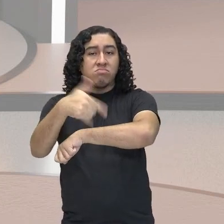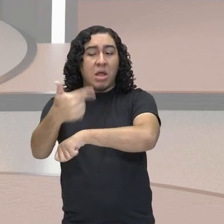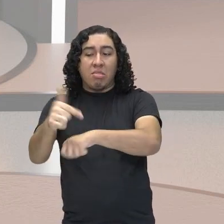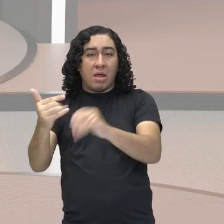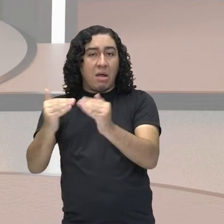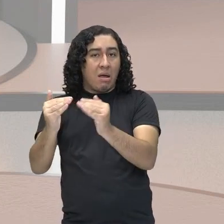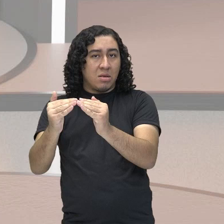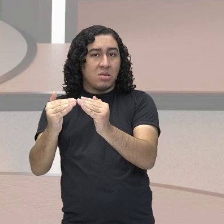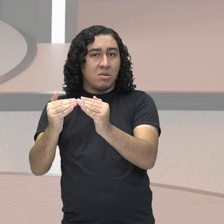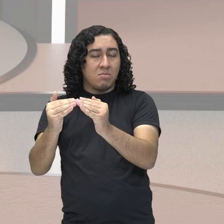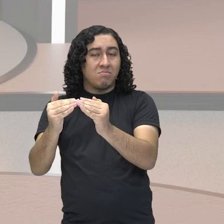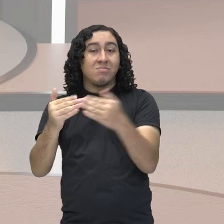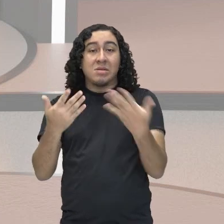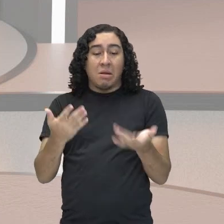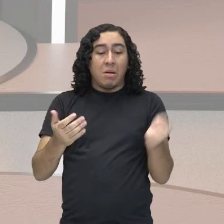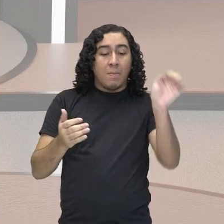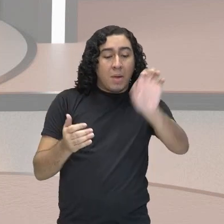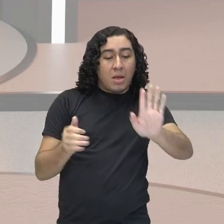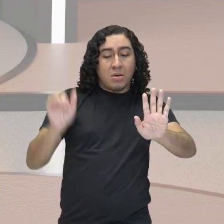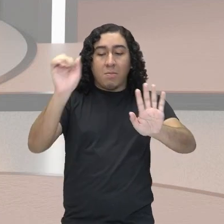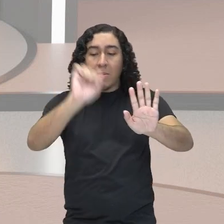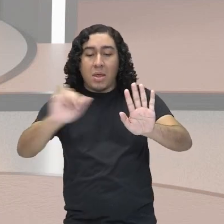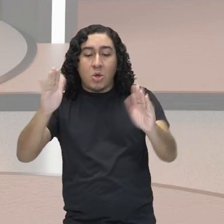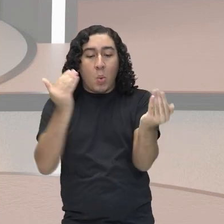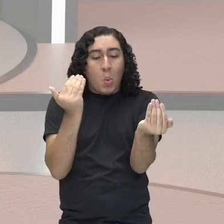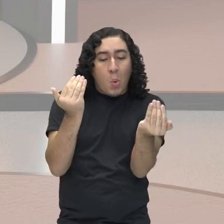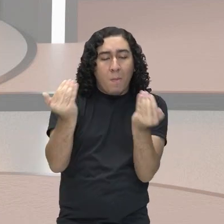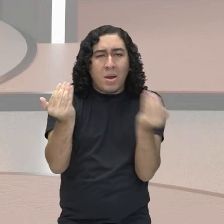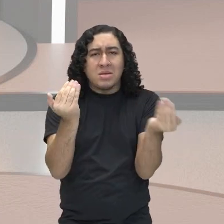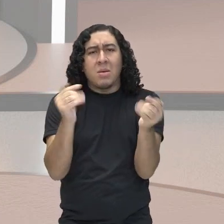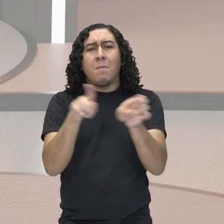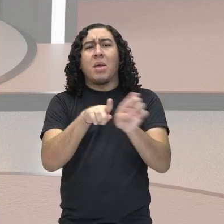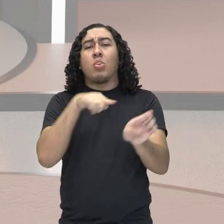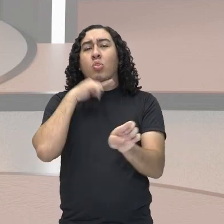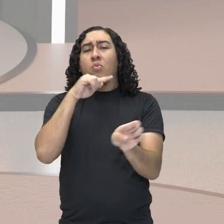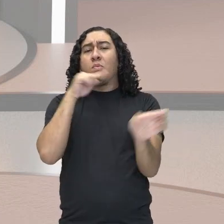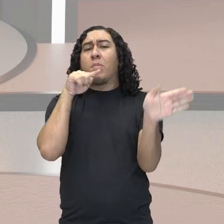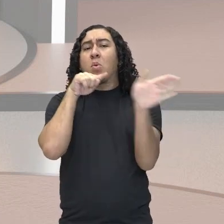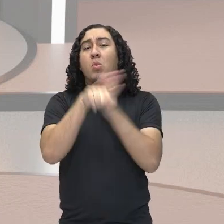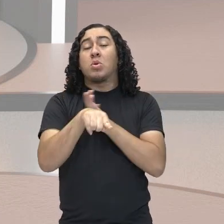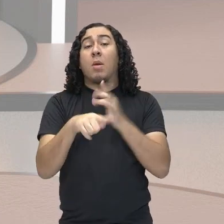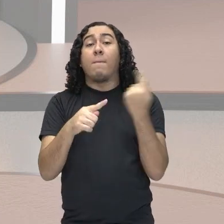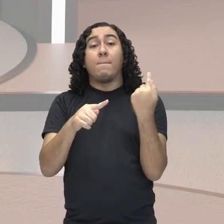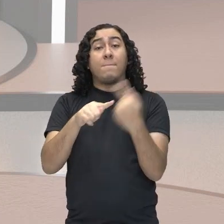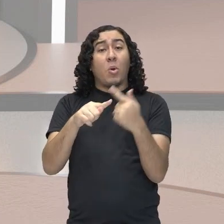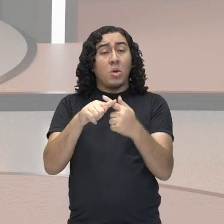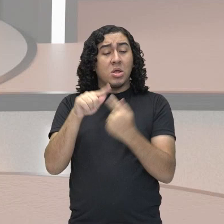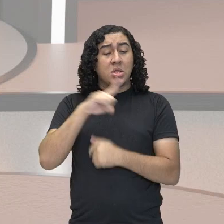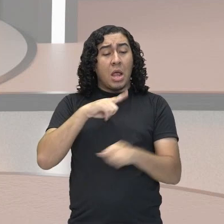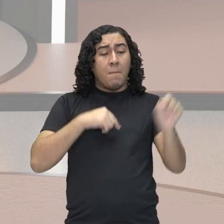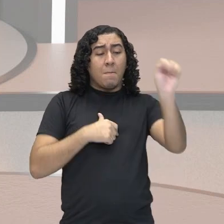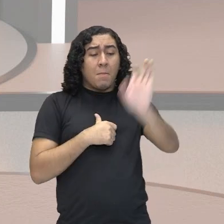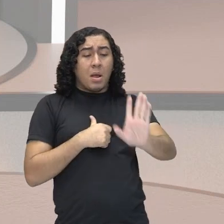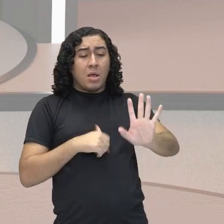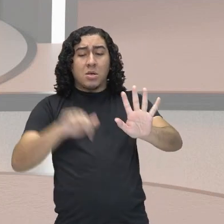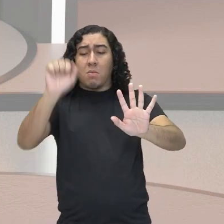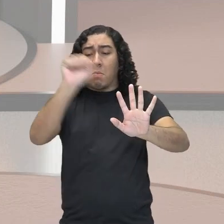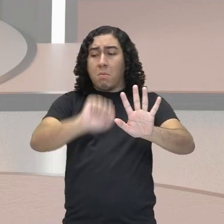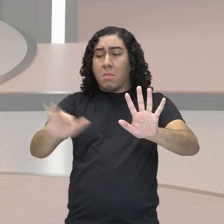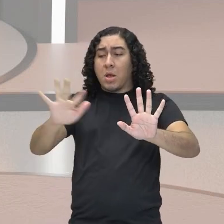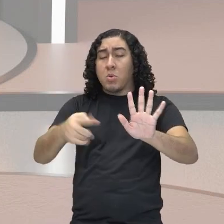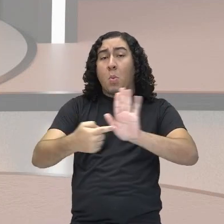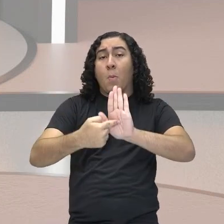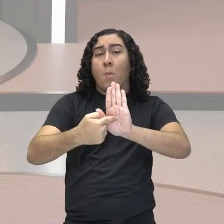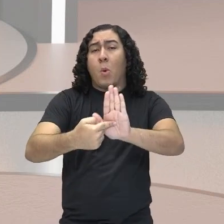um contraste muito grande. Aí vocês podem perguntar, mas por que que está sendo apresentado agora,